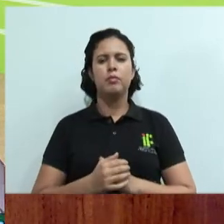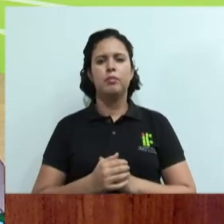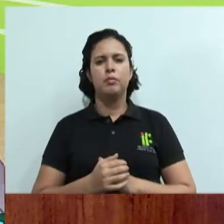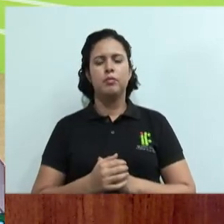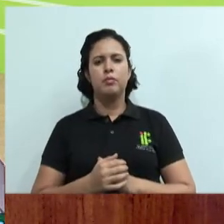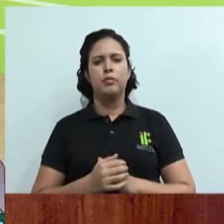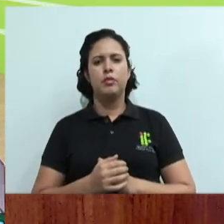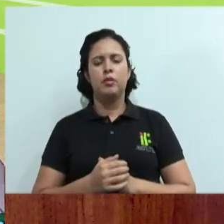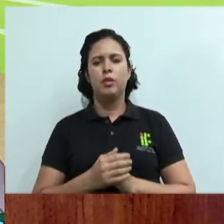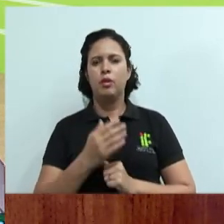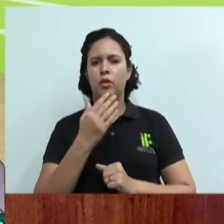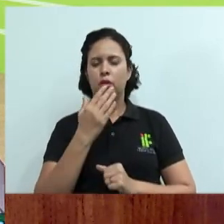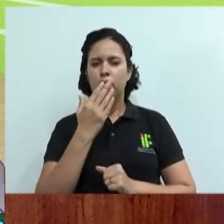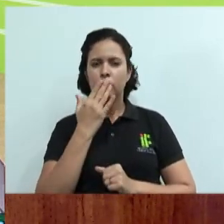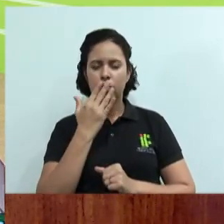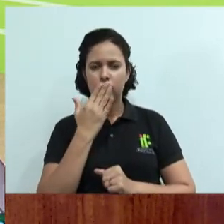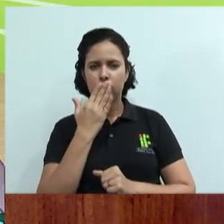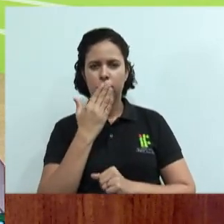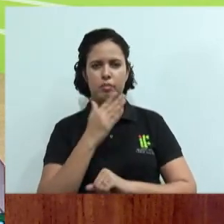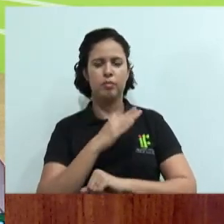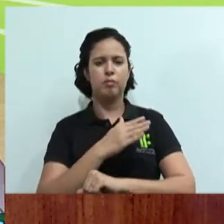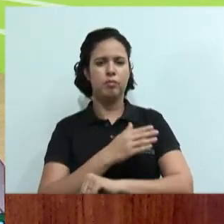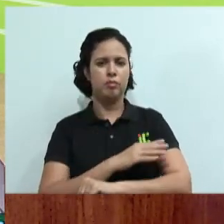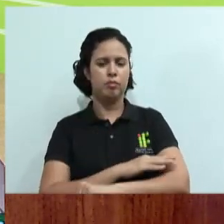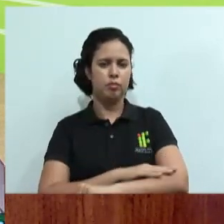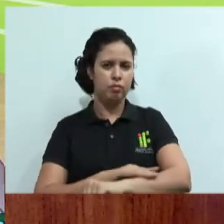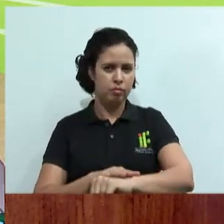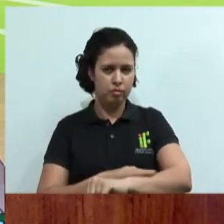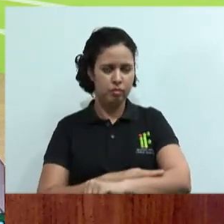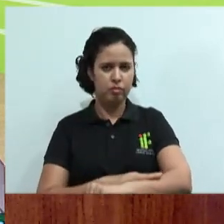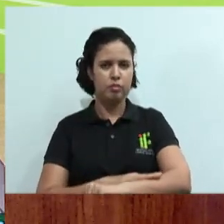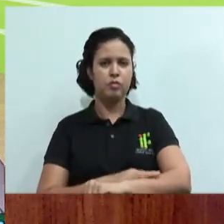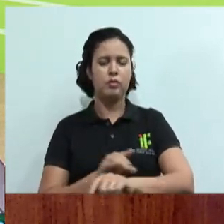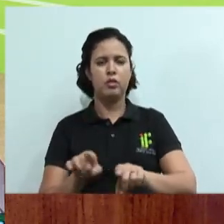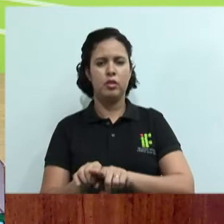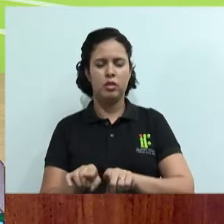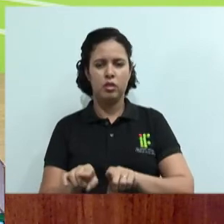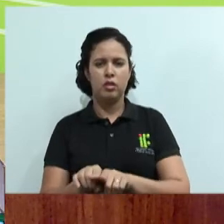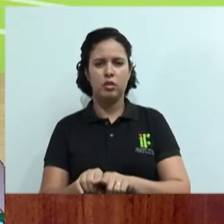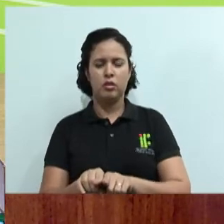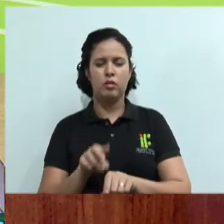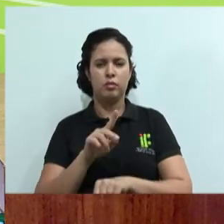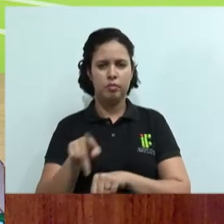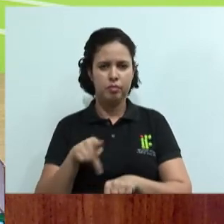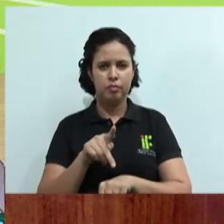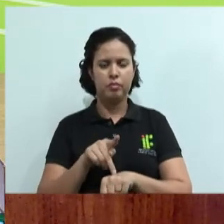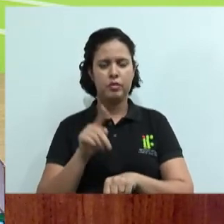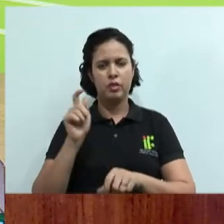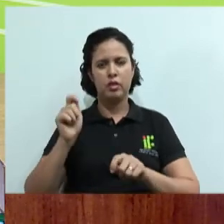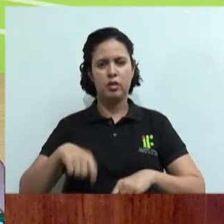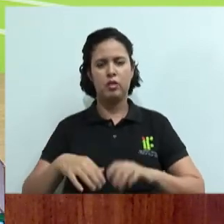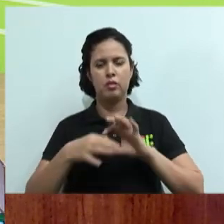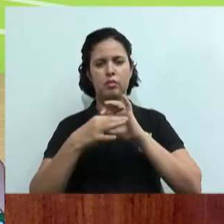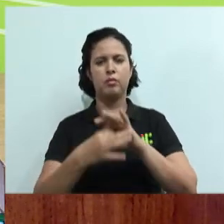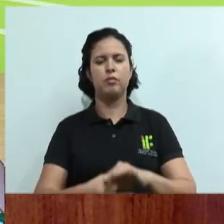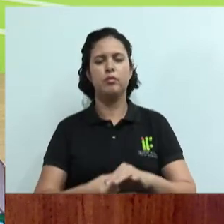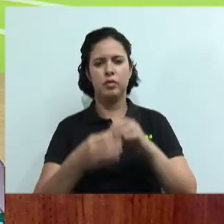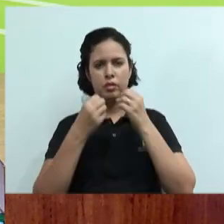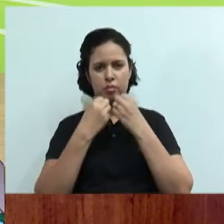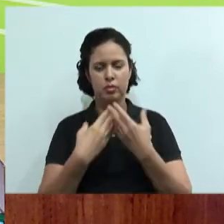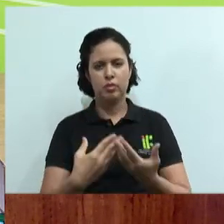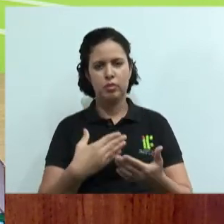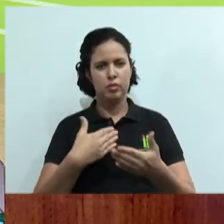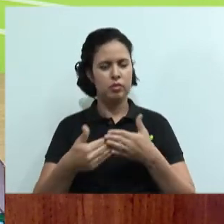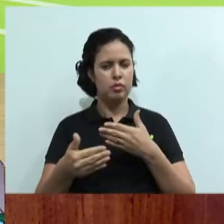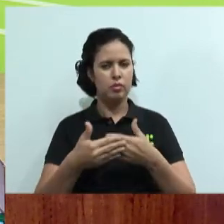cor da pele, o respeito à raça, enfim. A tudo que for necessário, traz ali um relacionamento muito bom com qualquer tipo de